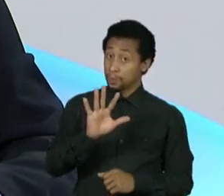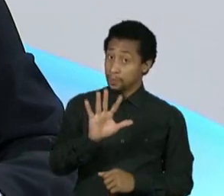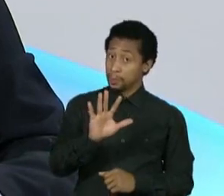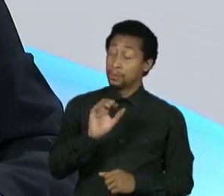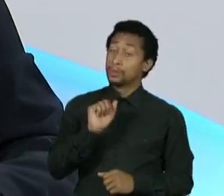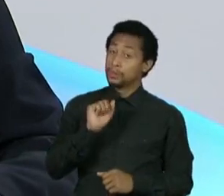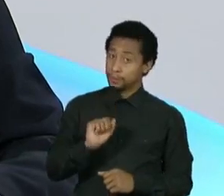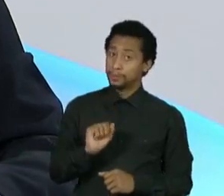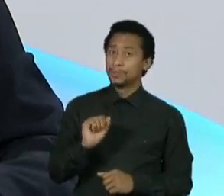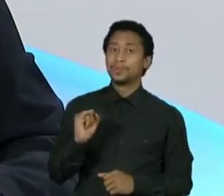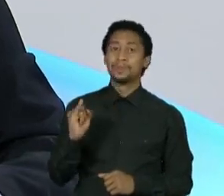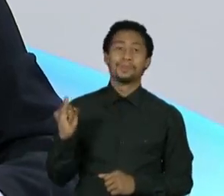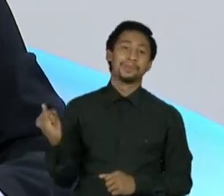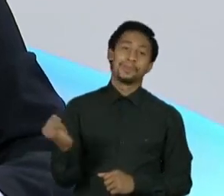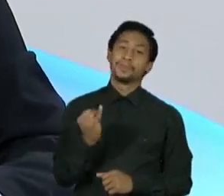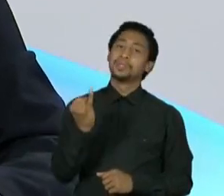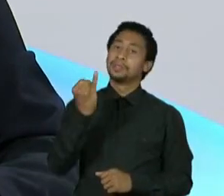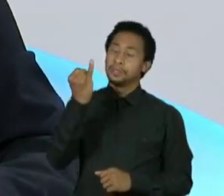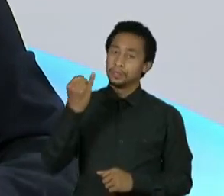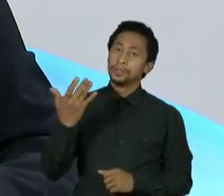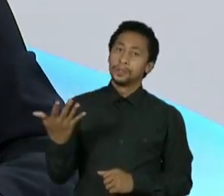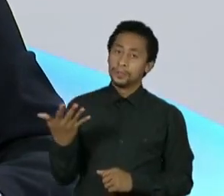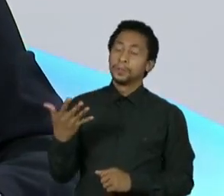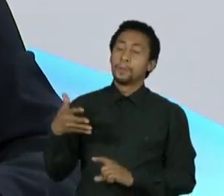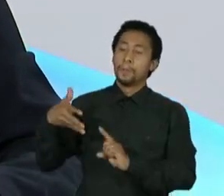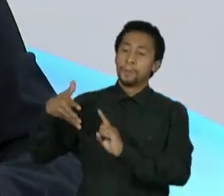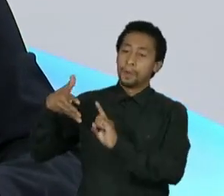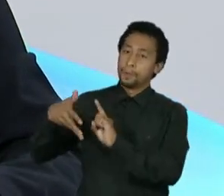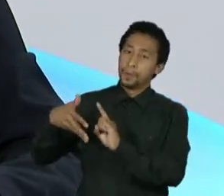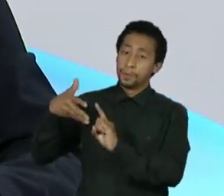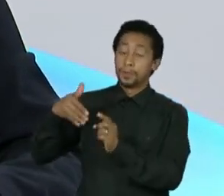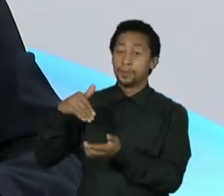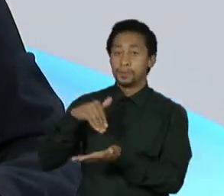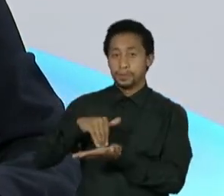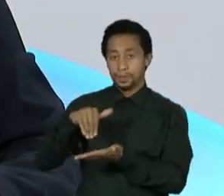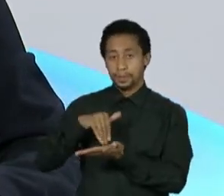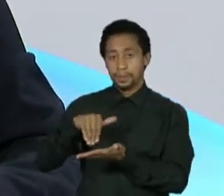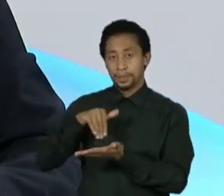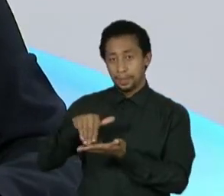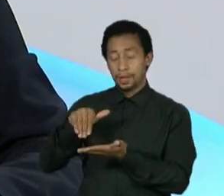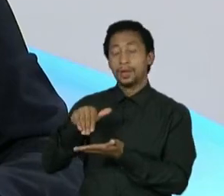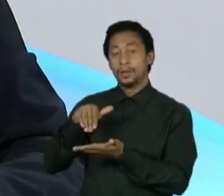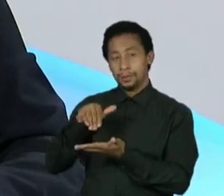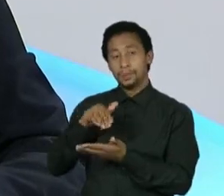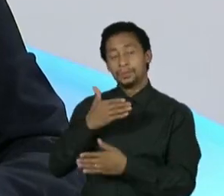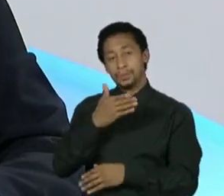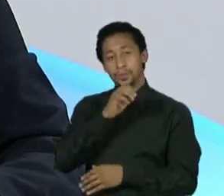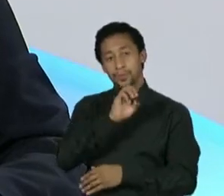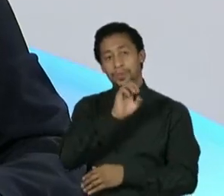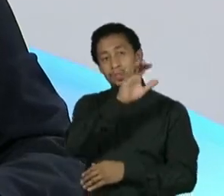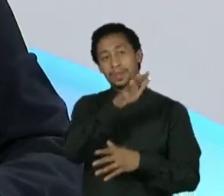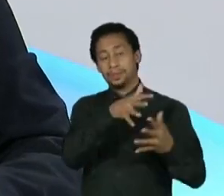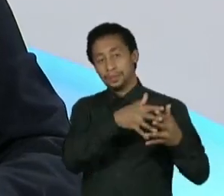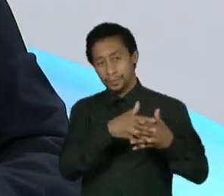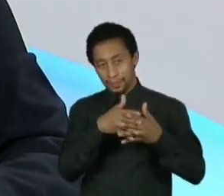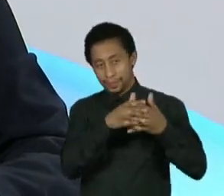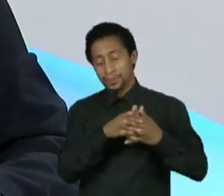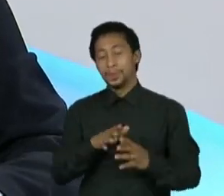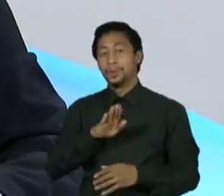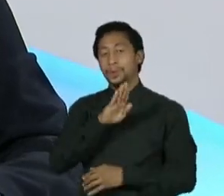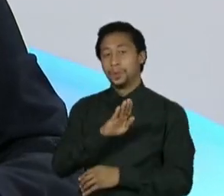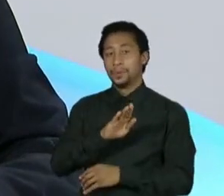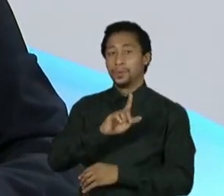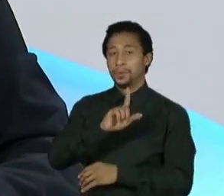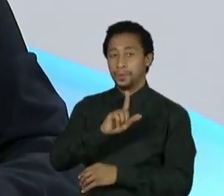importantes as palavras que o secretário de Estado Blinken pronunciou durante